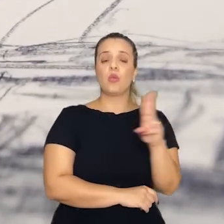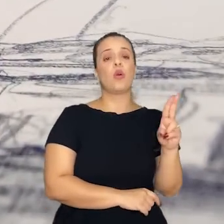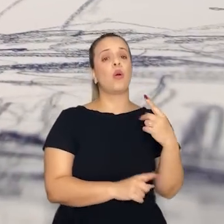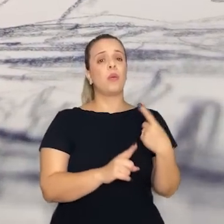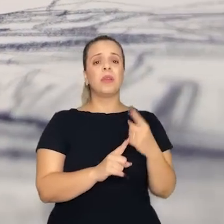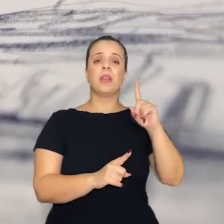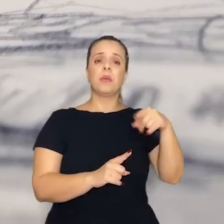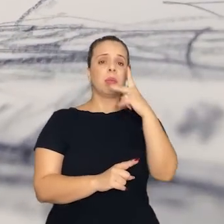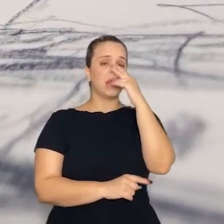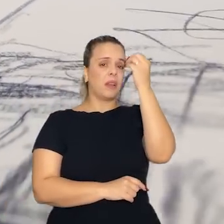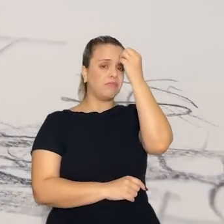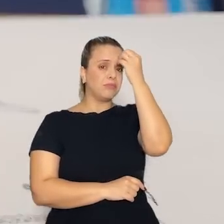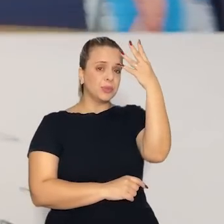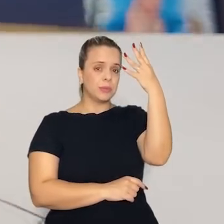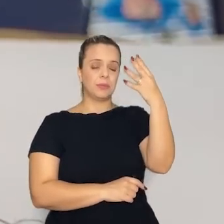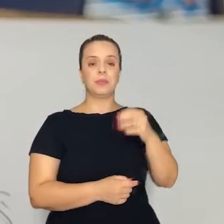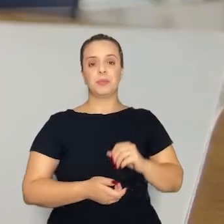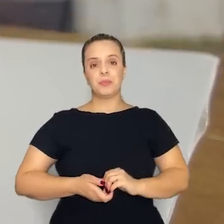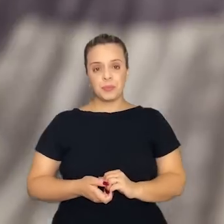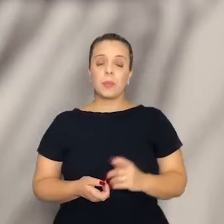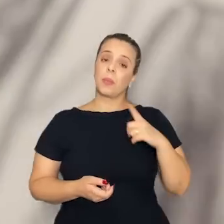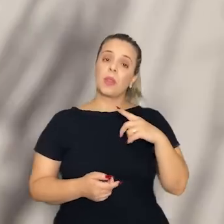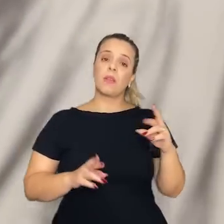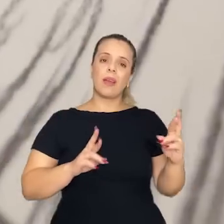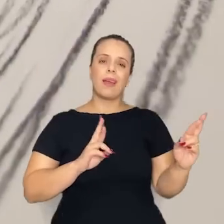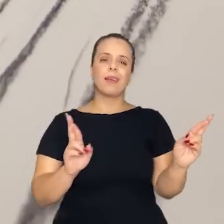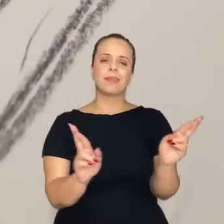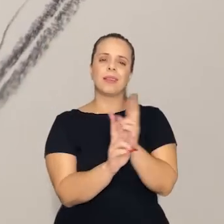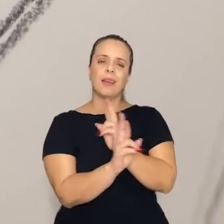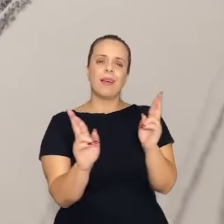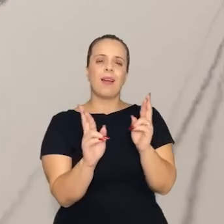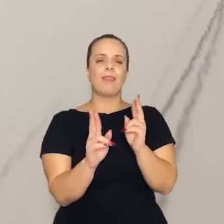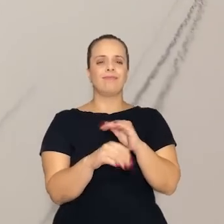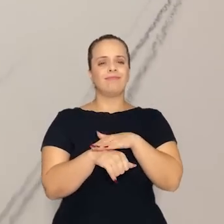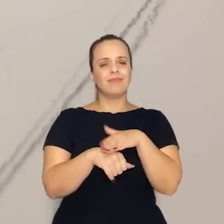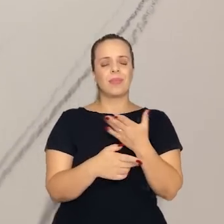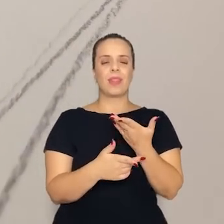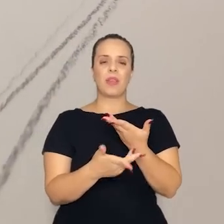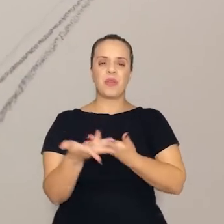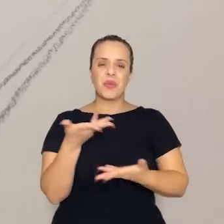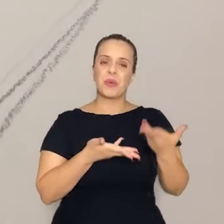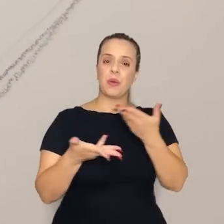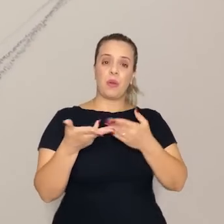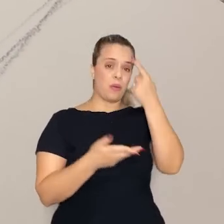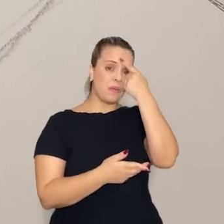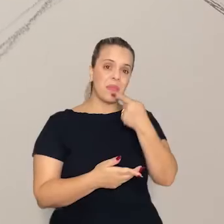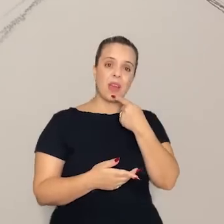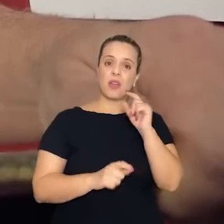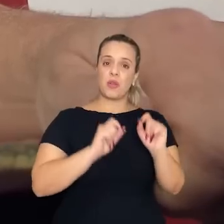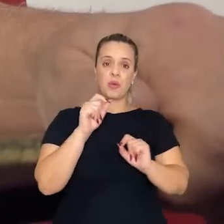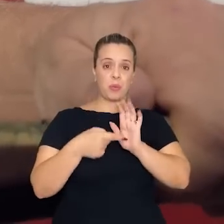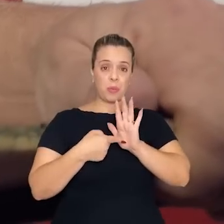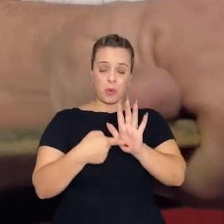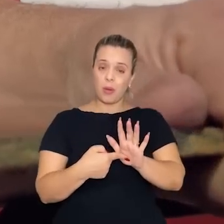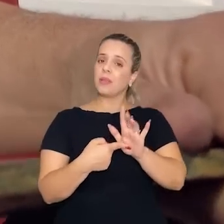perdendo. Essa relação afetiva com o local, com a imagem, com o que está sendo retratado, para mim,